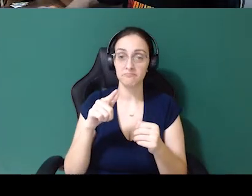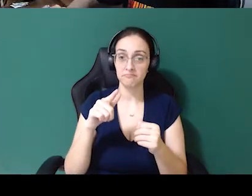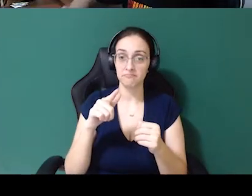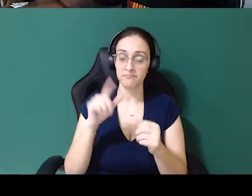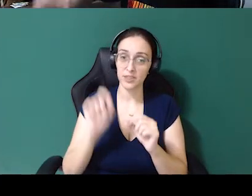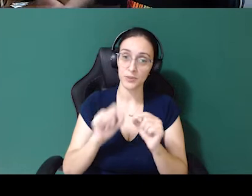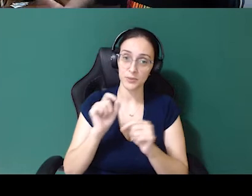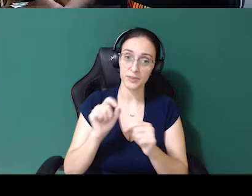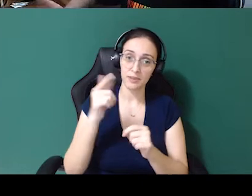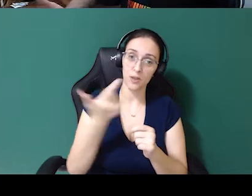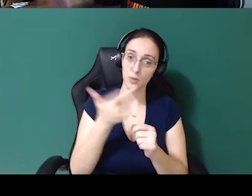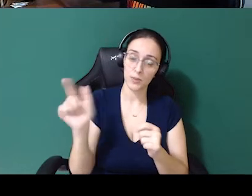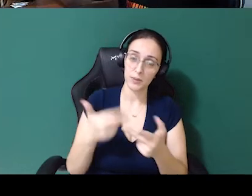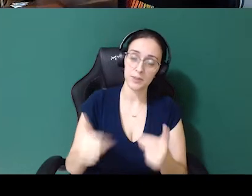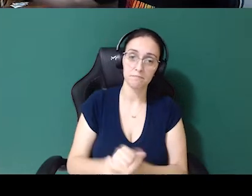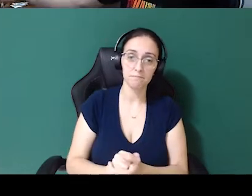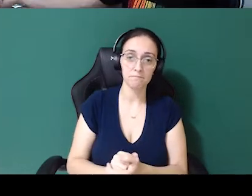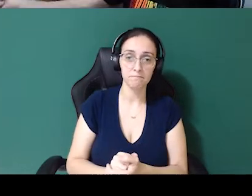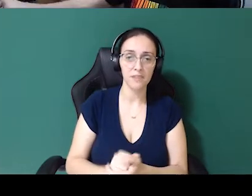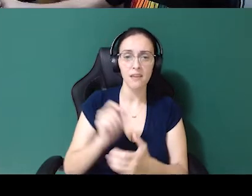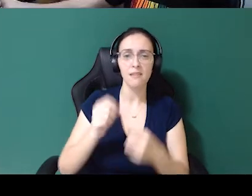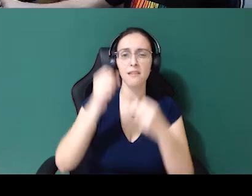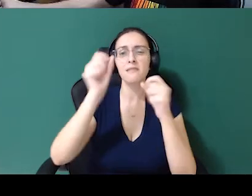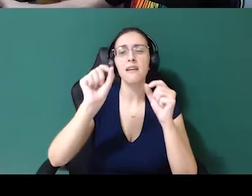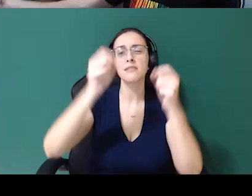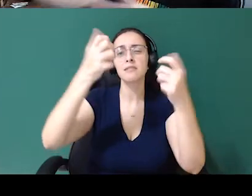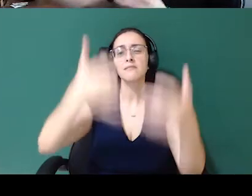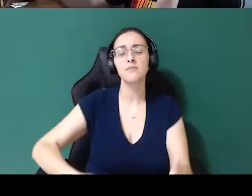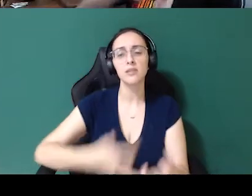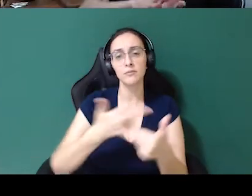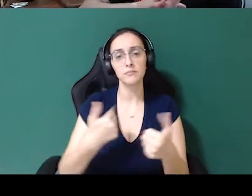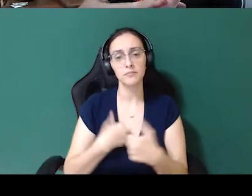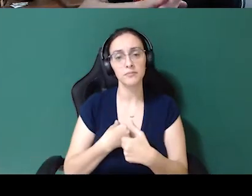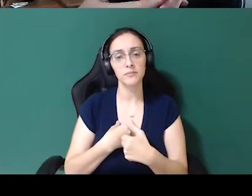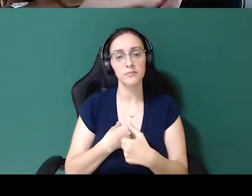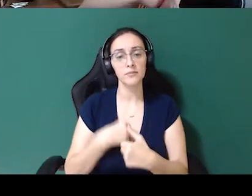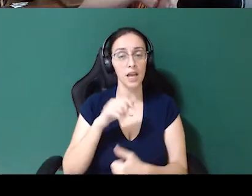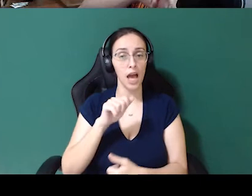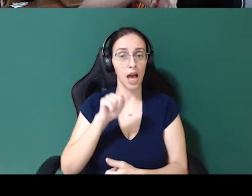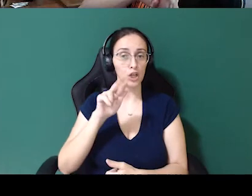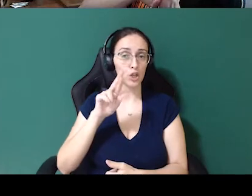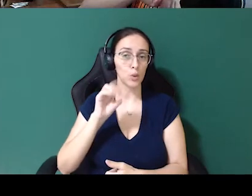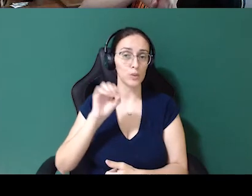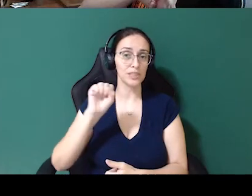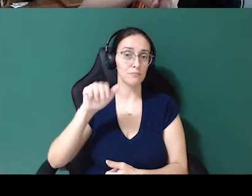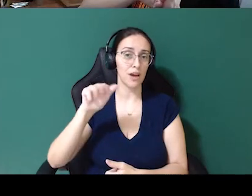E aí a gente entra no outro ponto. Quem vai poder explicar para essas pessoas? Por exemplo, na Agra Smart, quando um assunto...